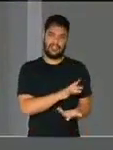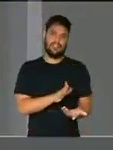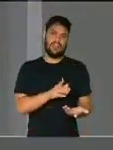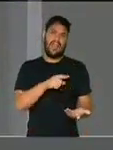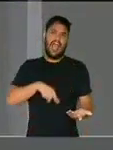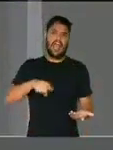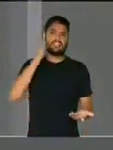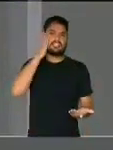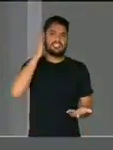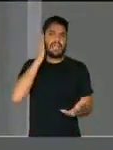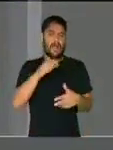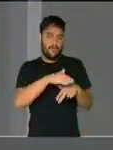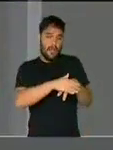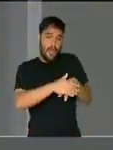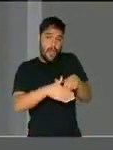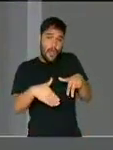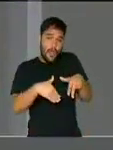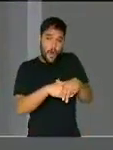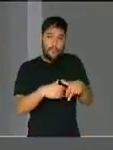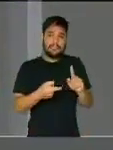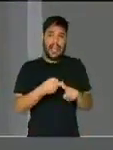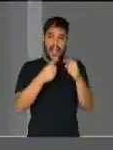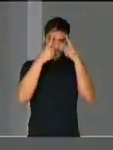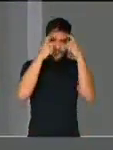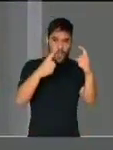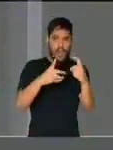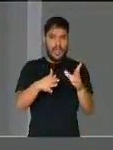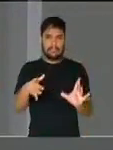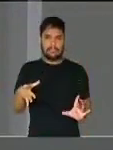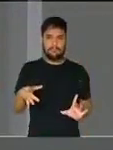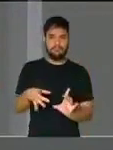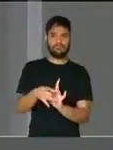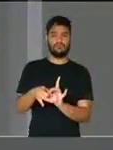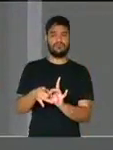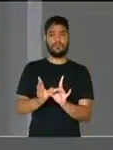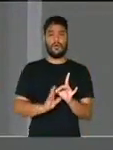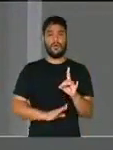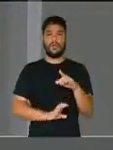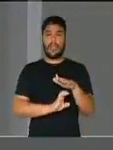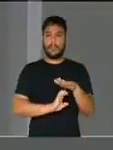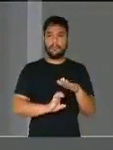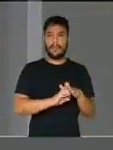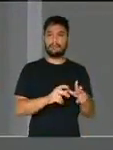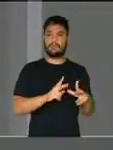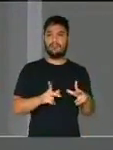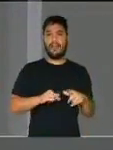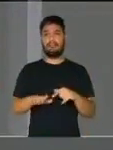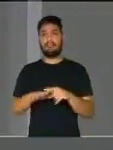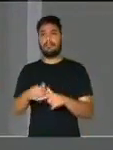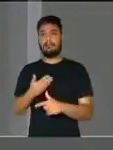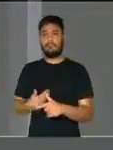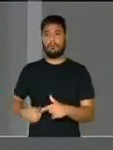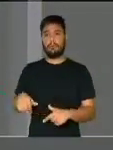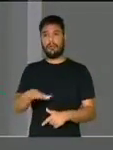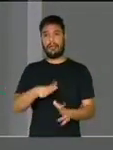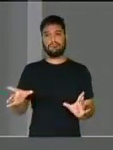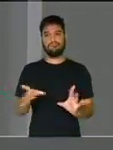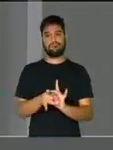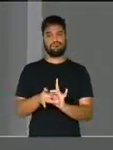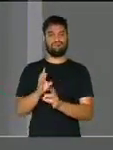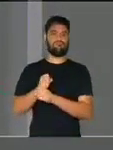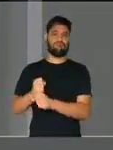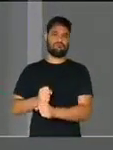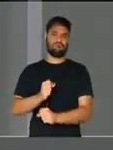essa corrupção, essa promiscuidade público-privada do crime é muito forte e faz muito tempo.